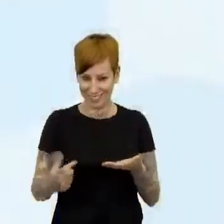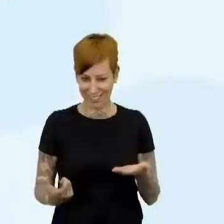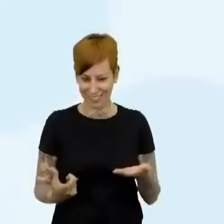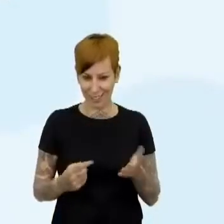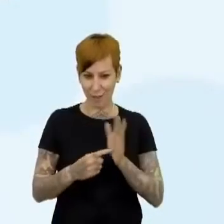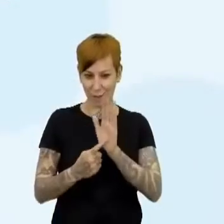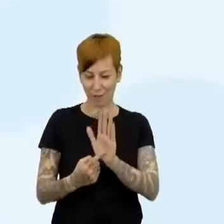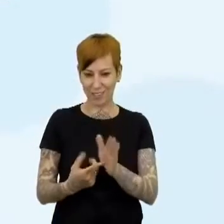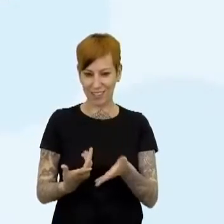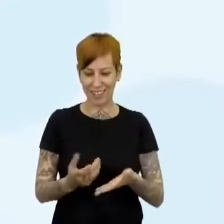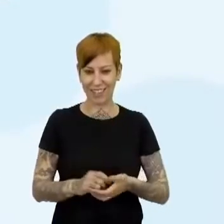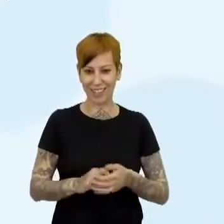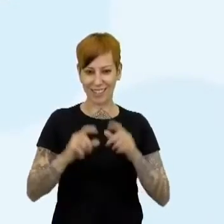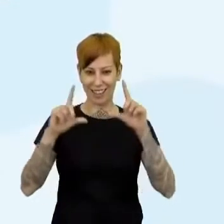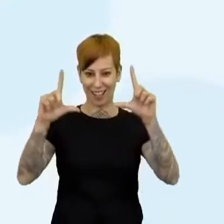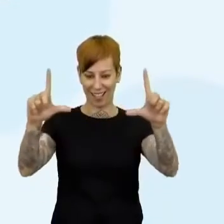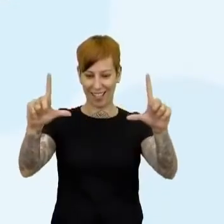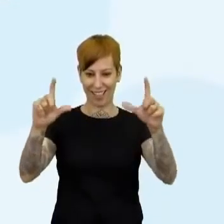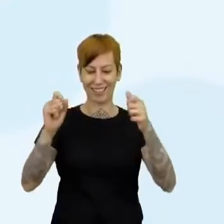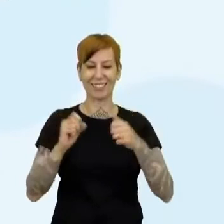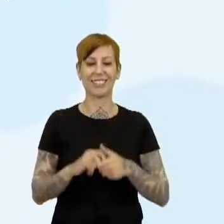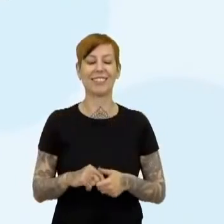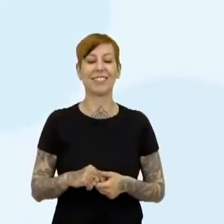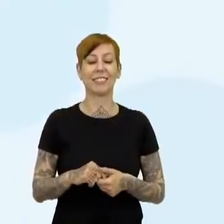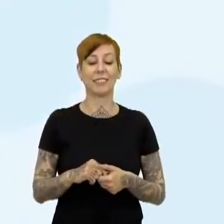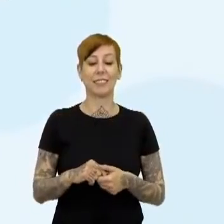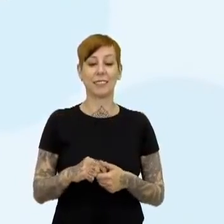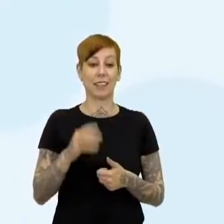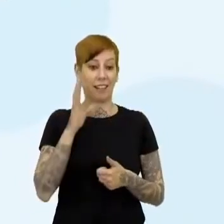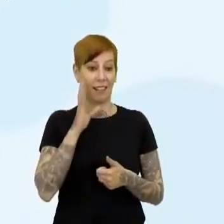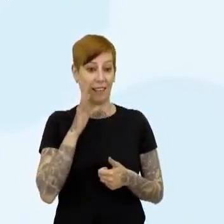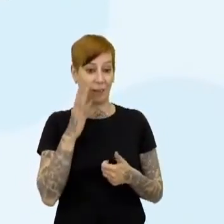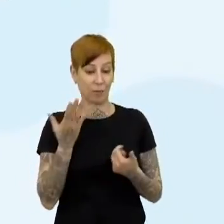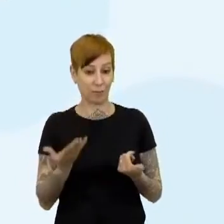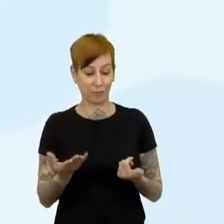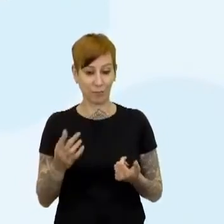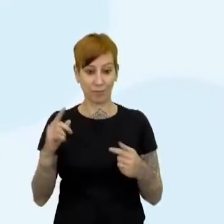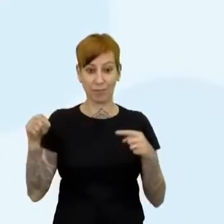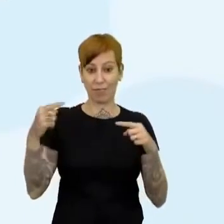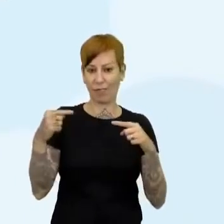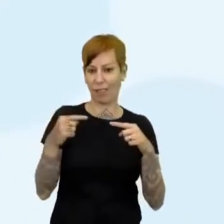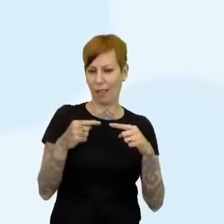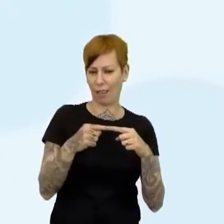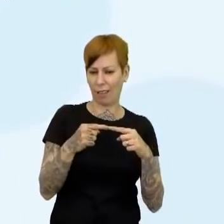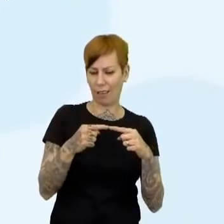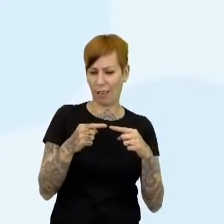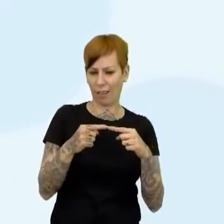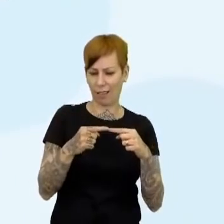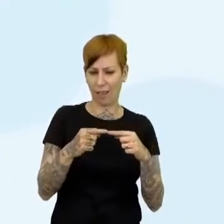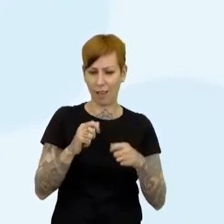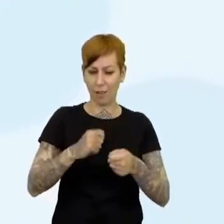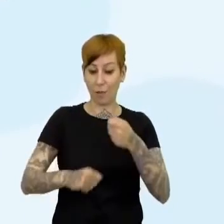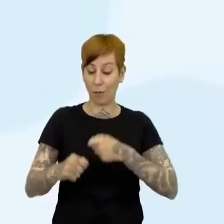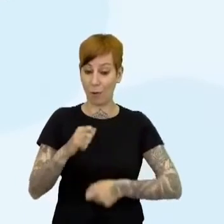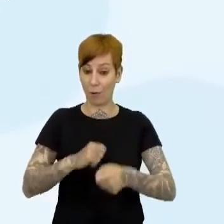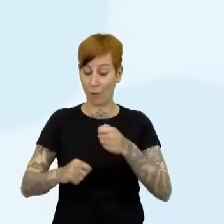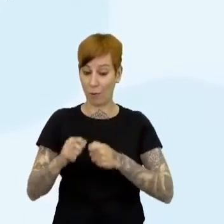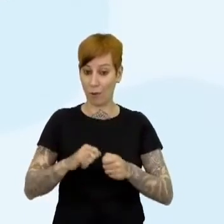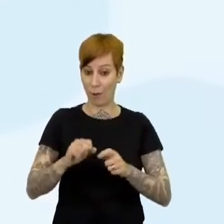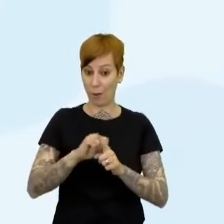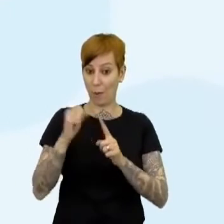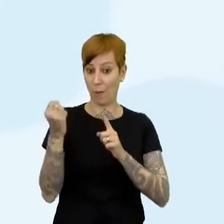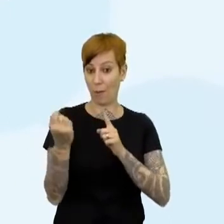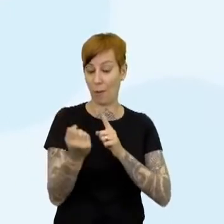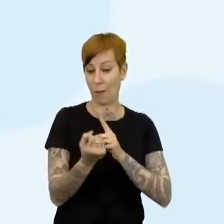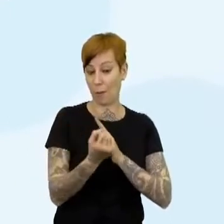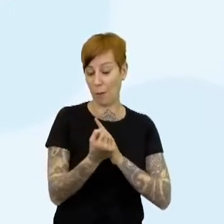para nós, dá para ver aí? Isso, olha que bacana. Ela tem tudo a ver com os indicadores econômicos e sociais da época. Eu já tive